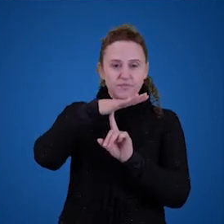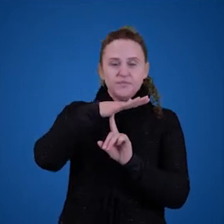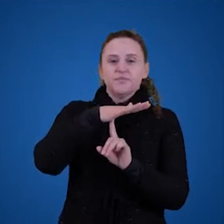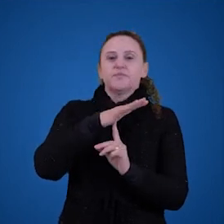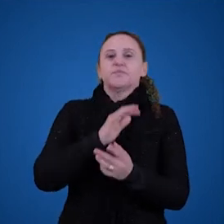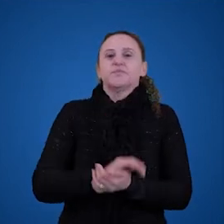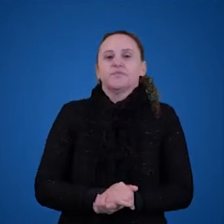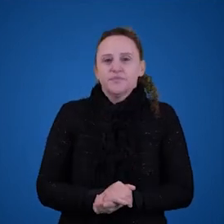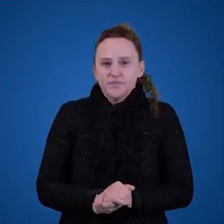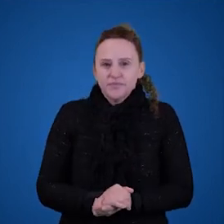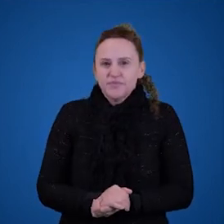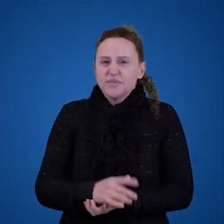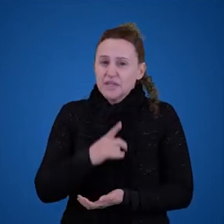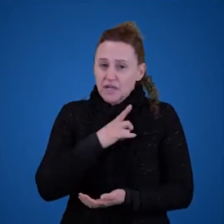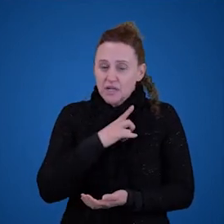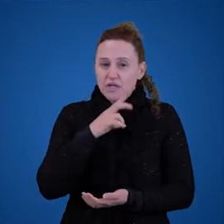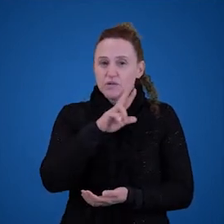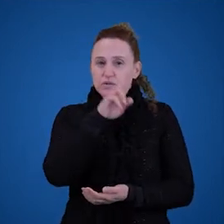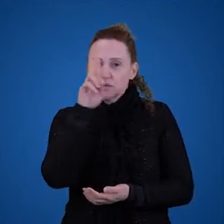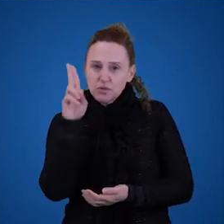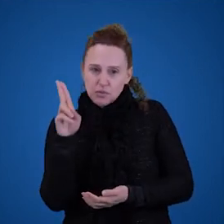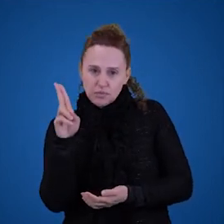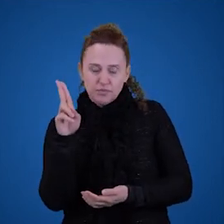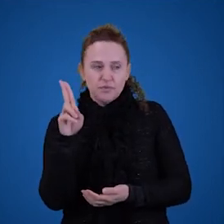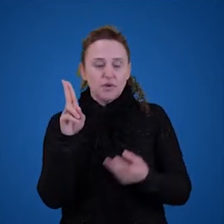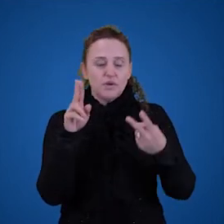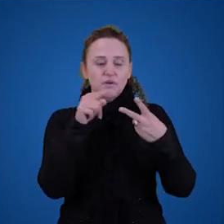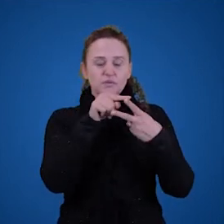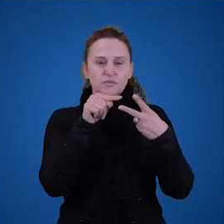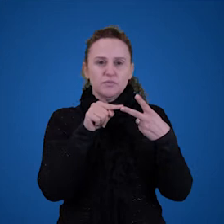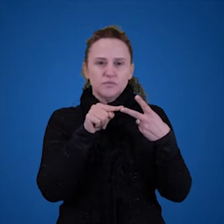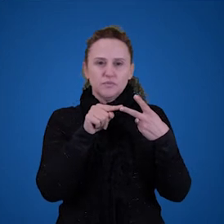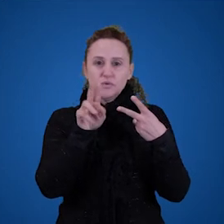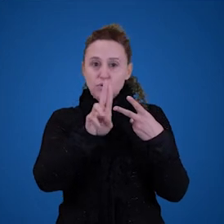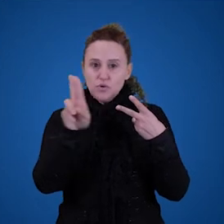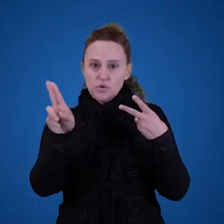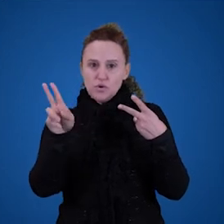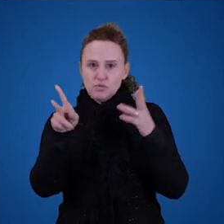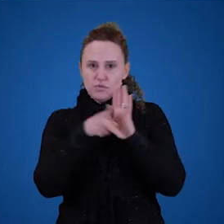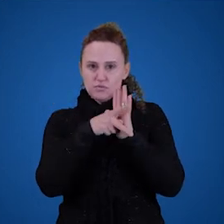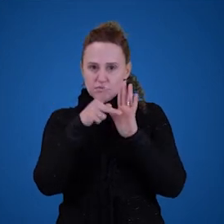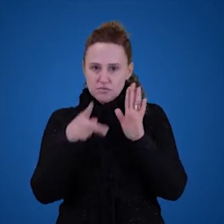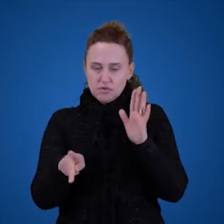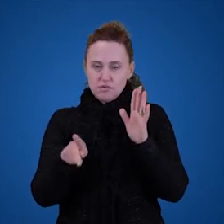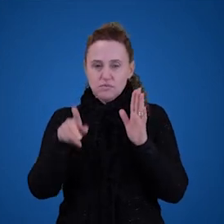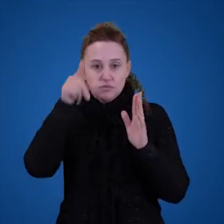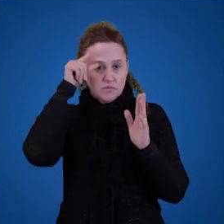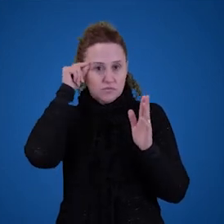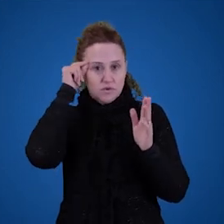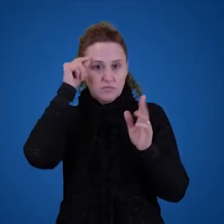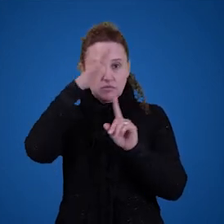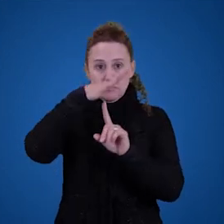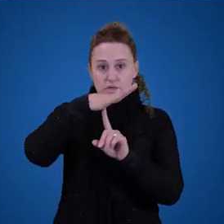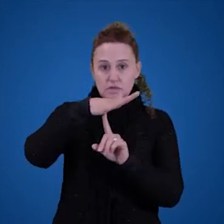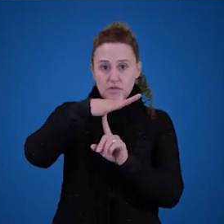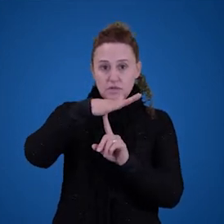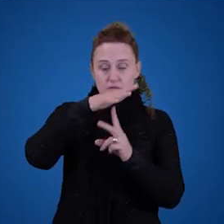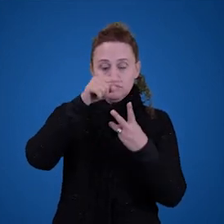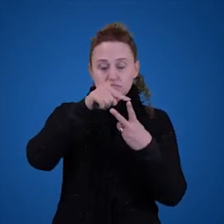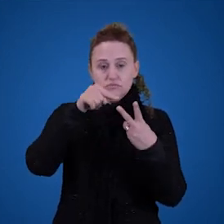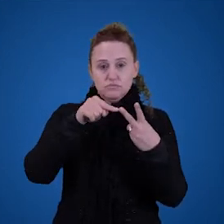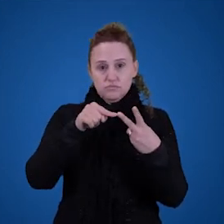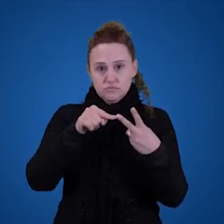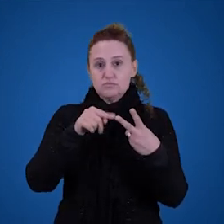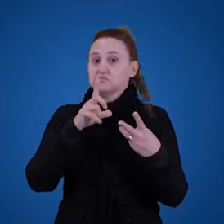ocorre dois nomes próprios, né, tanto Guarapuava quanto Paraná. Aí, a gente pode dizer que essas palavras Guarapuava e Paraná têm